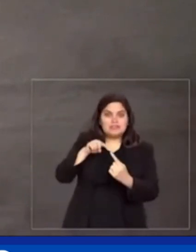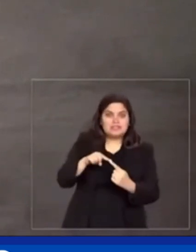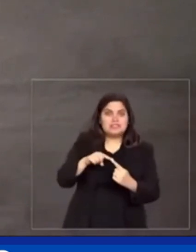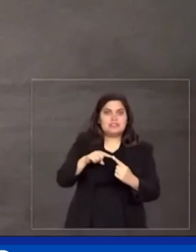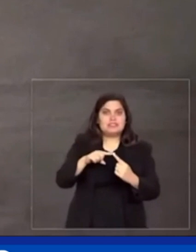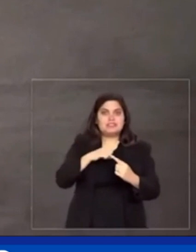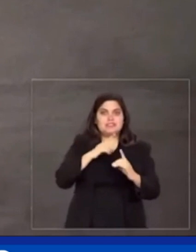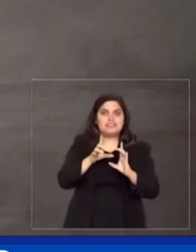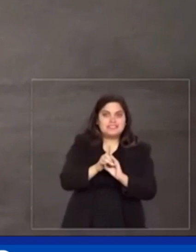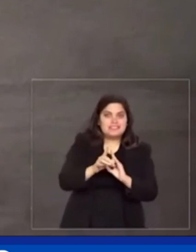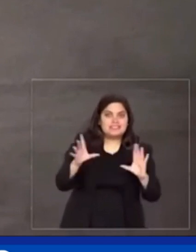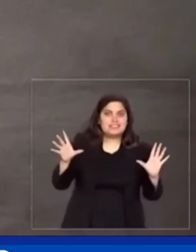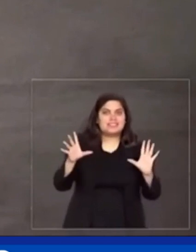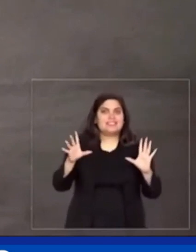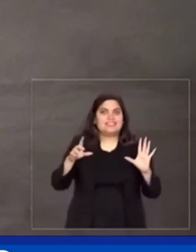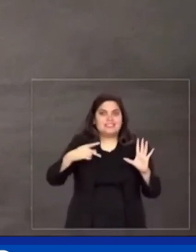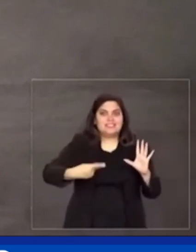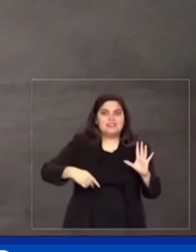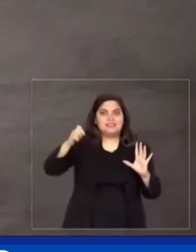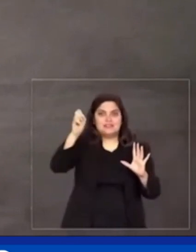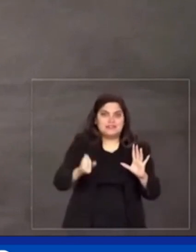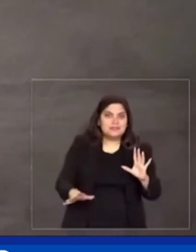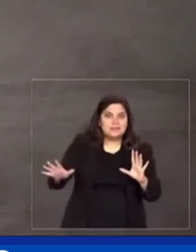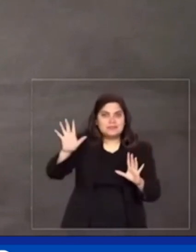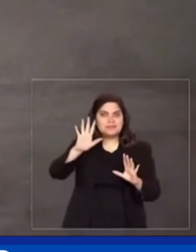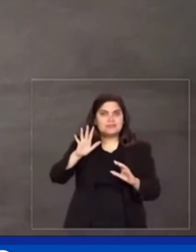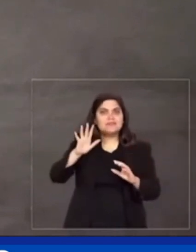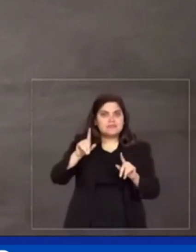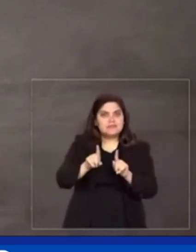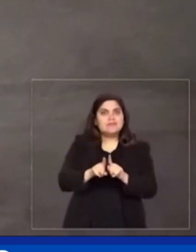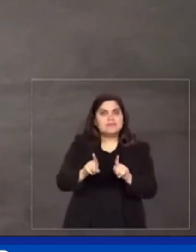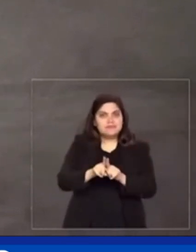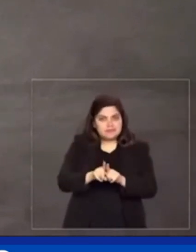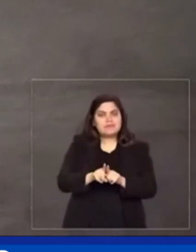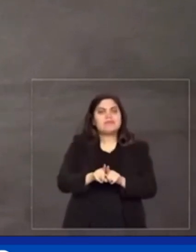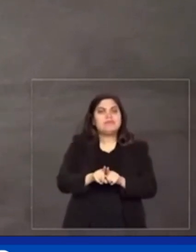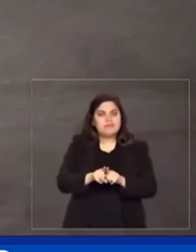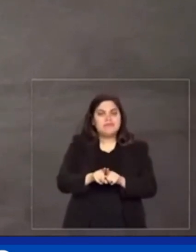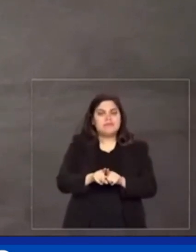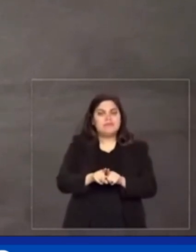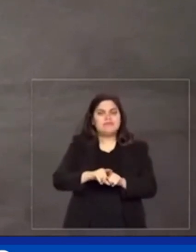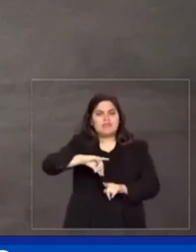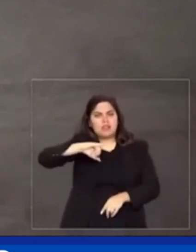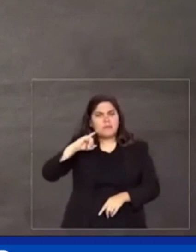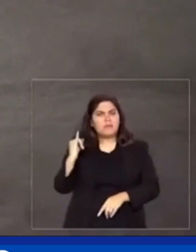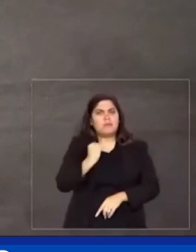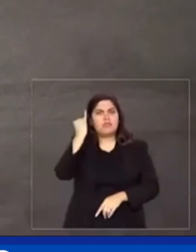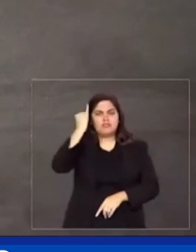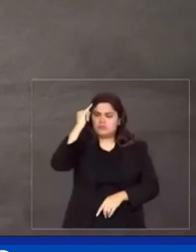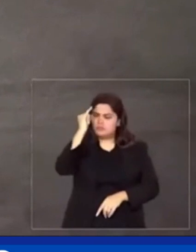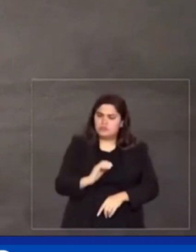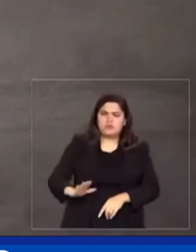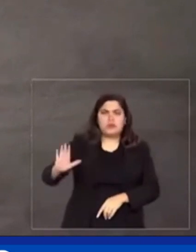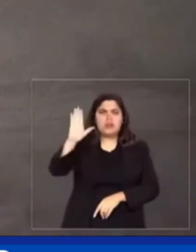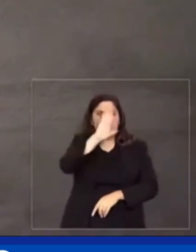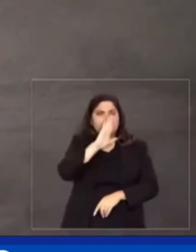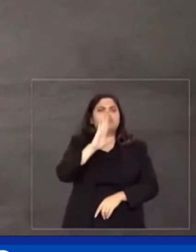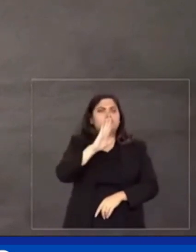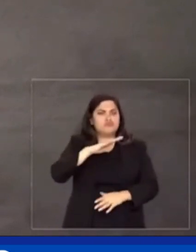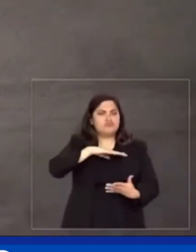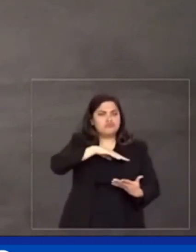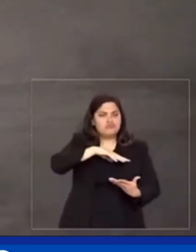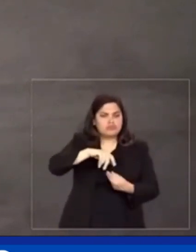nós no Brasil e em nossas relações multilaterais. A importância do Brasil nesse cenário global é